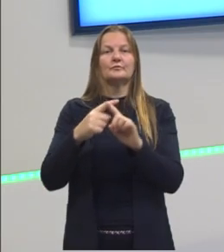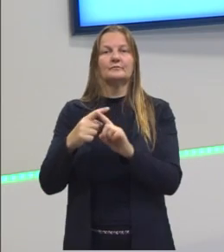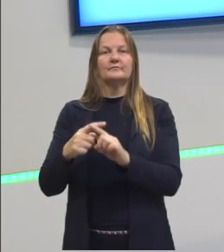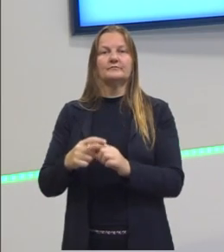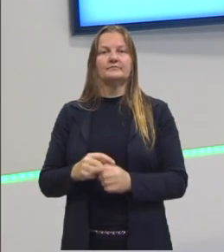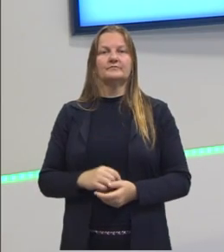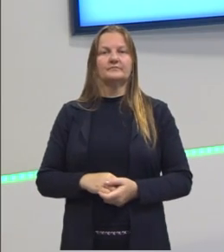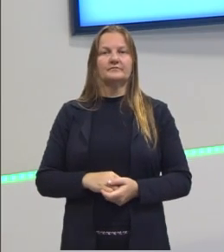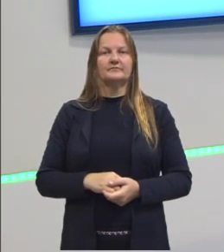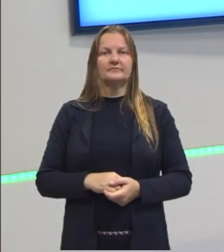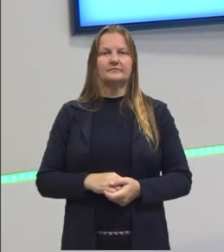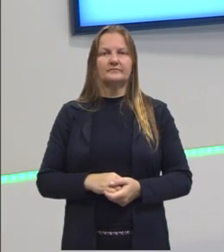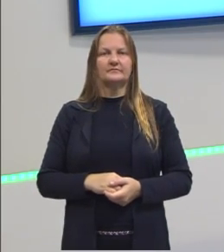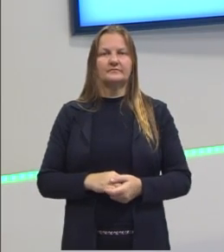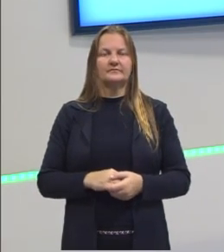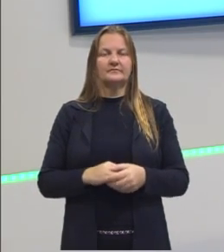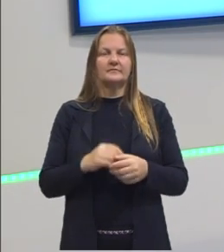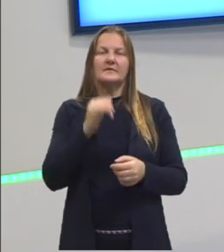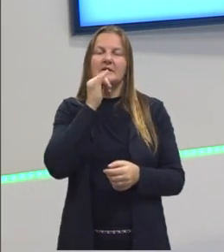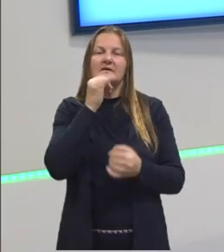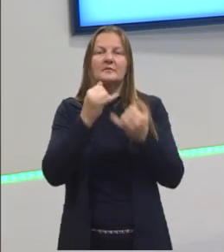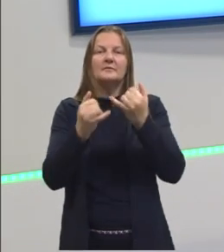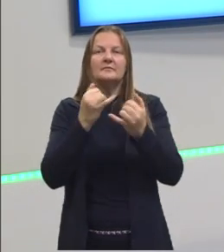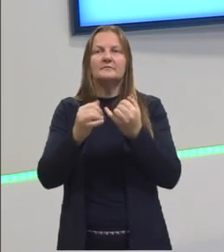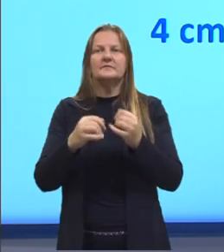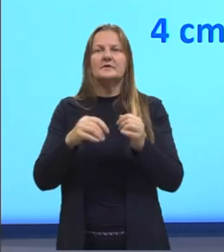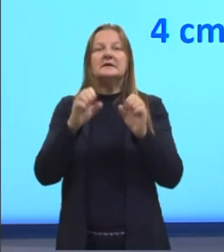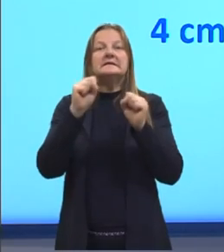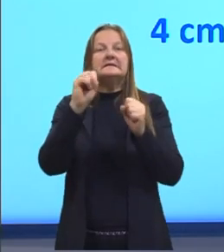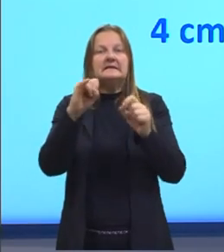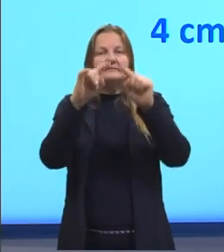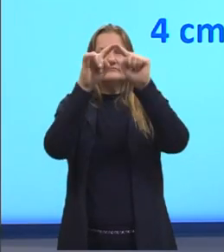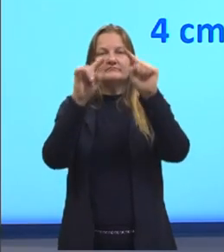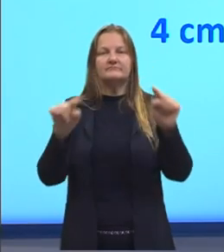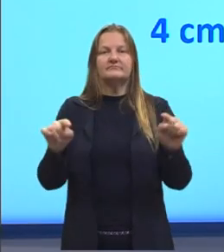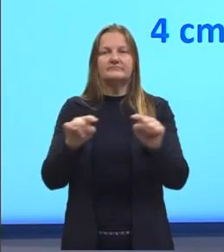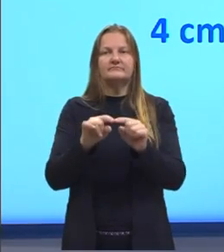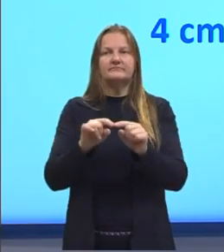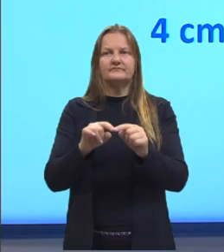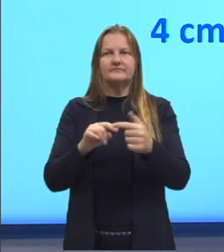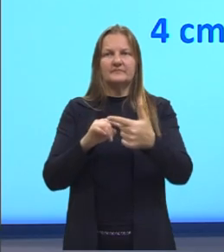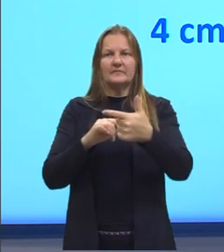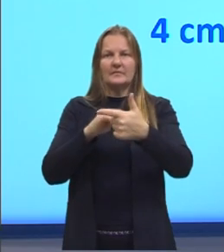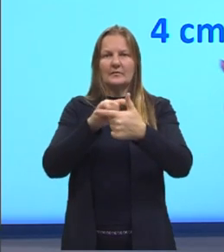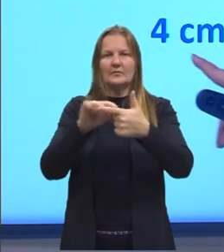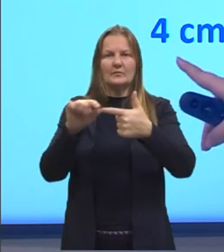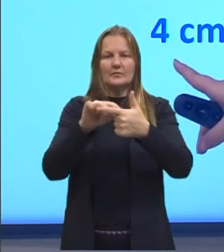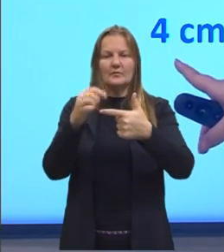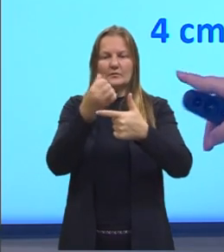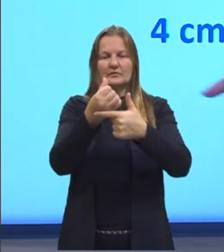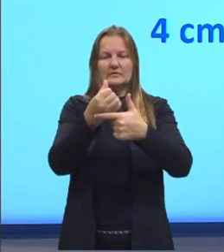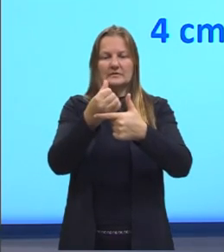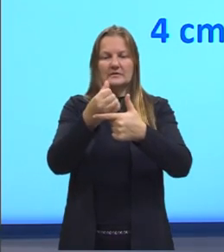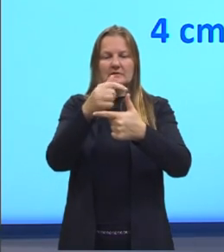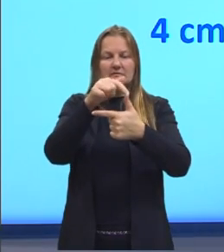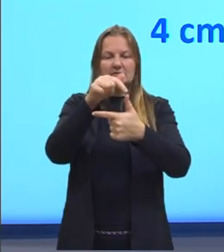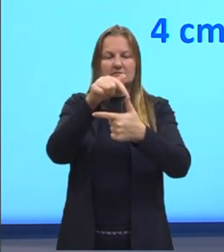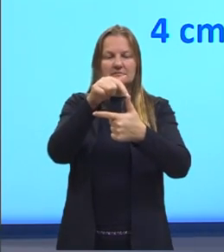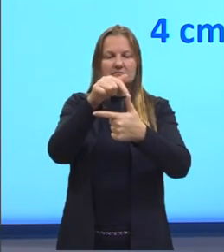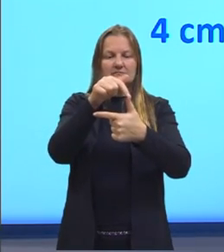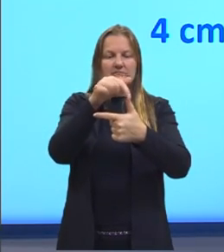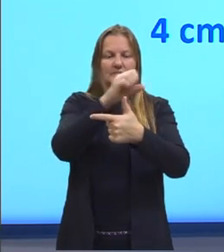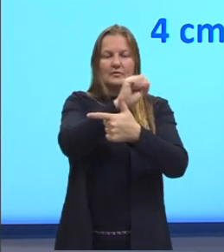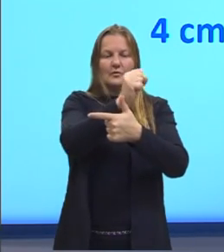3, 4 e 5 Por exemplo se no teu triângulo retângulo um dos catetos era 6 e o outro cateto